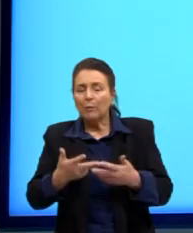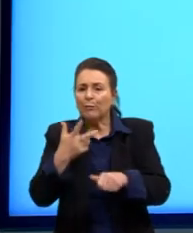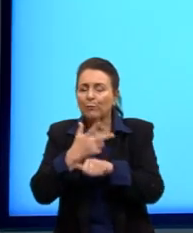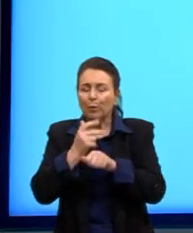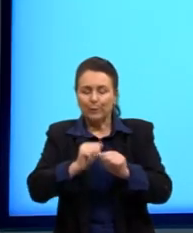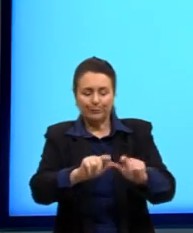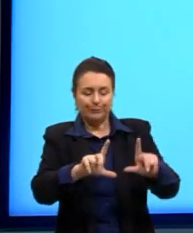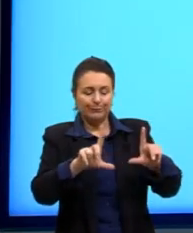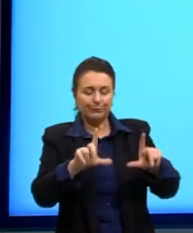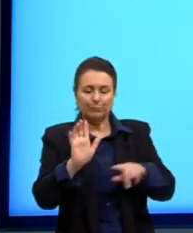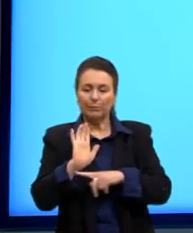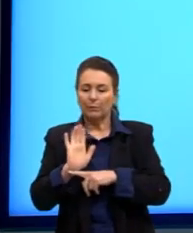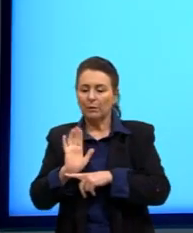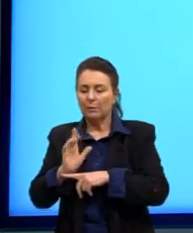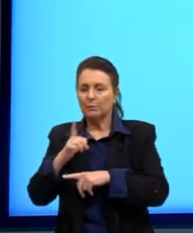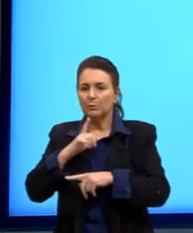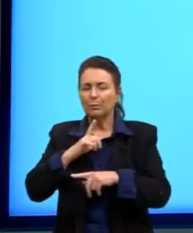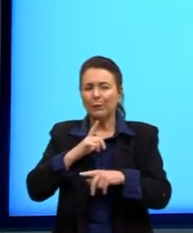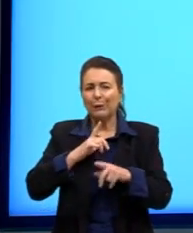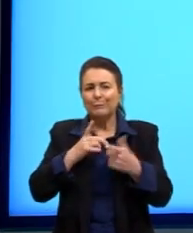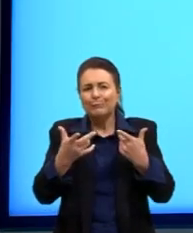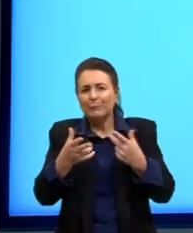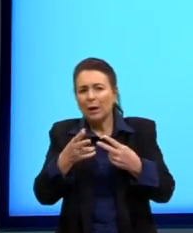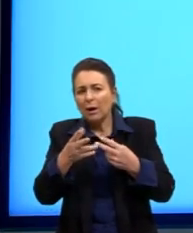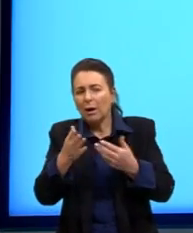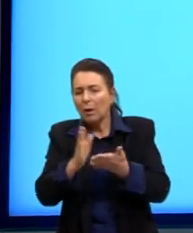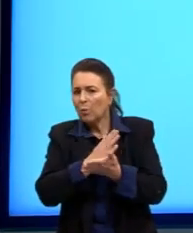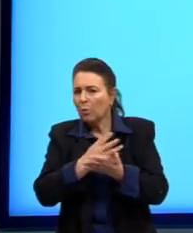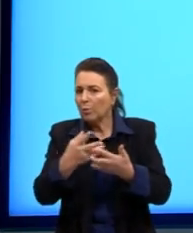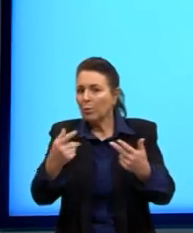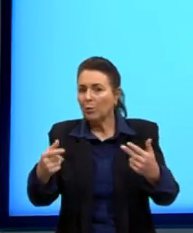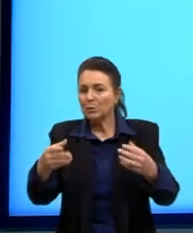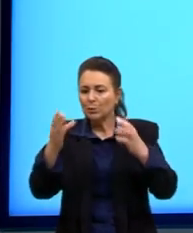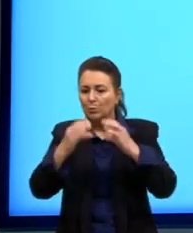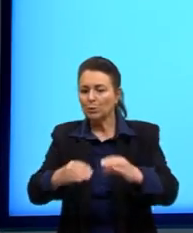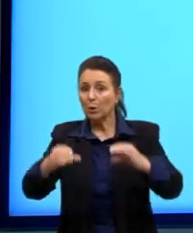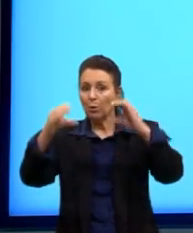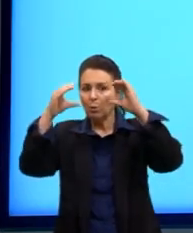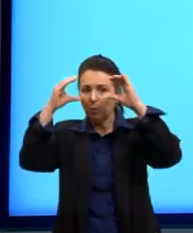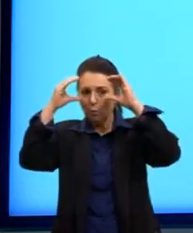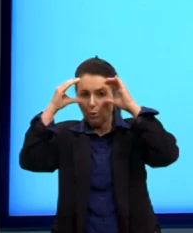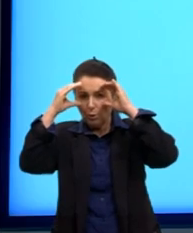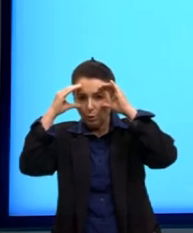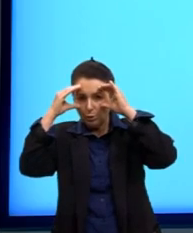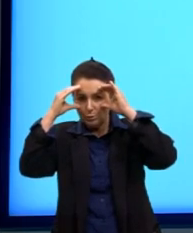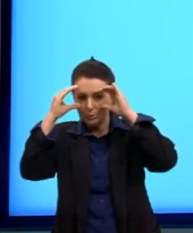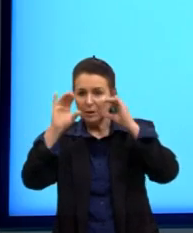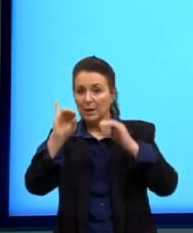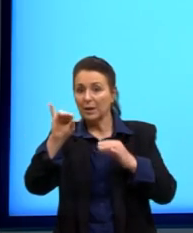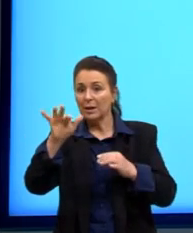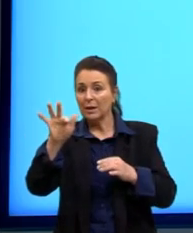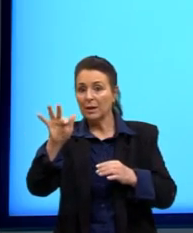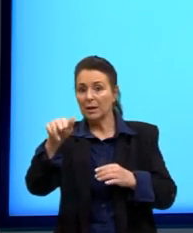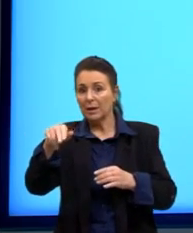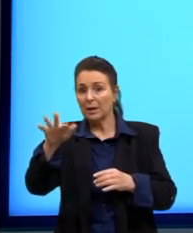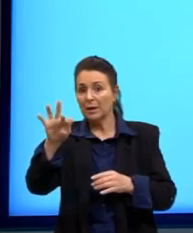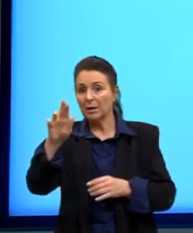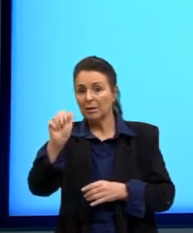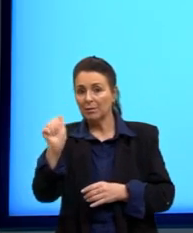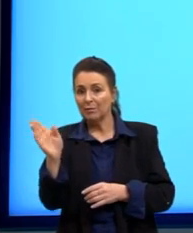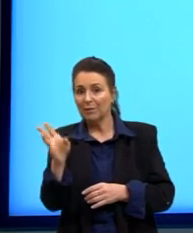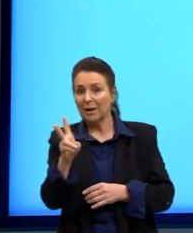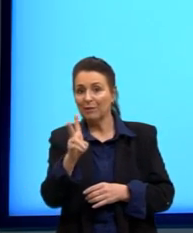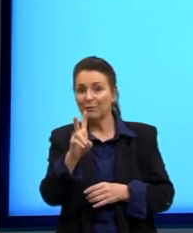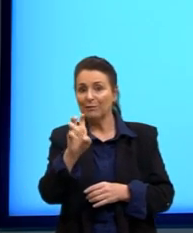quando existe alguma operação, se usa o óculos infravermelho. Onde a gente consegue, então, ver as